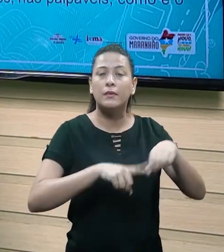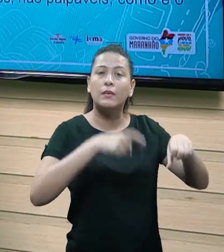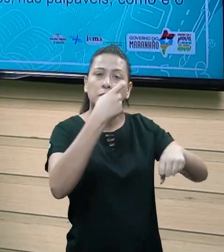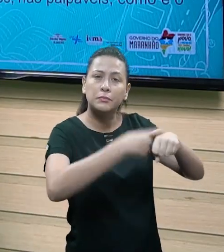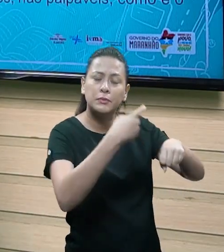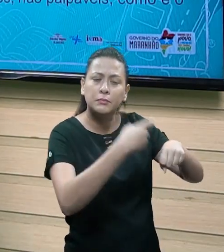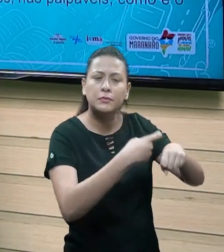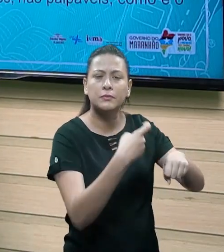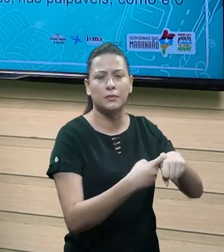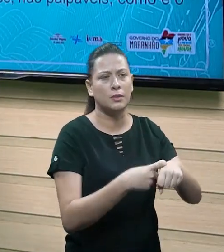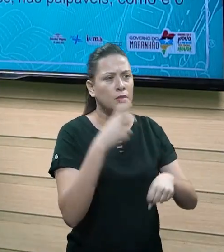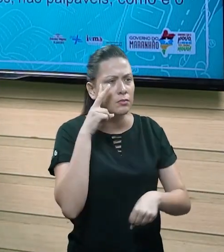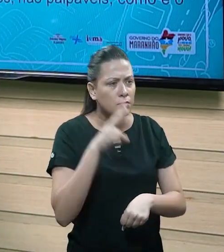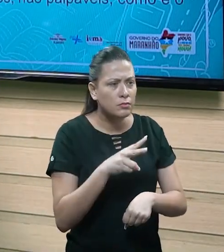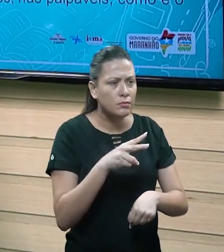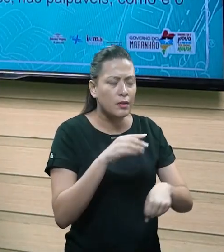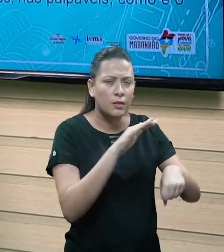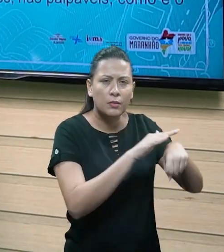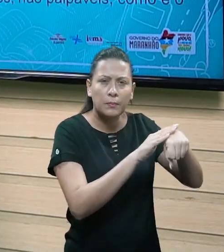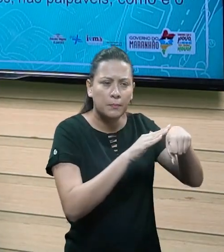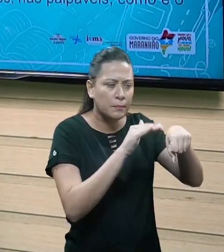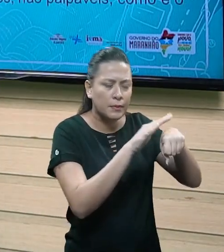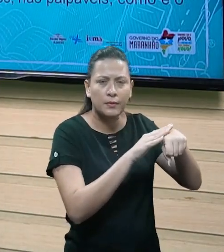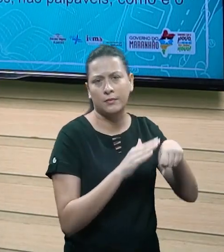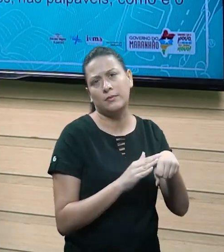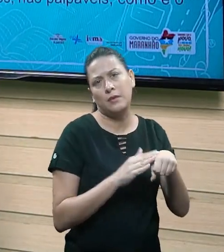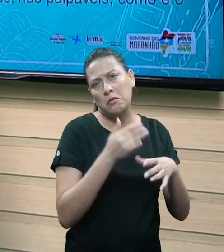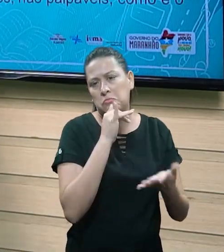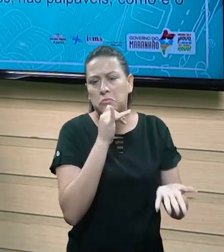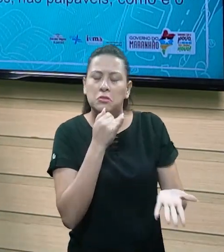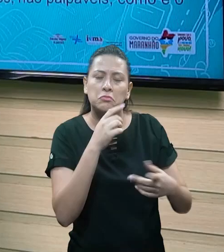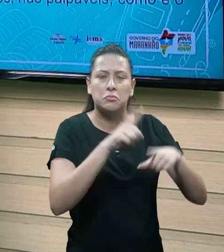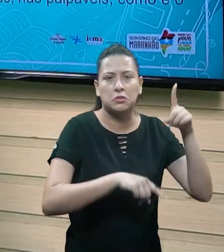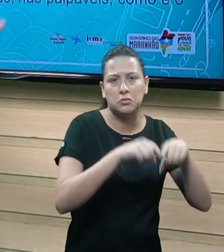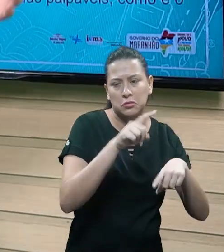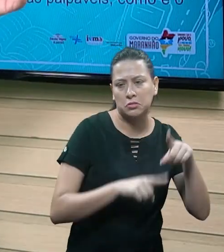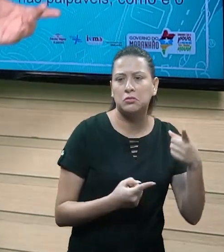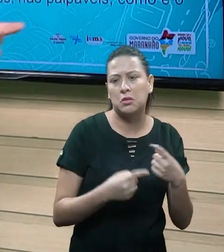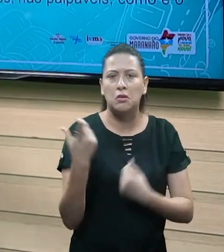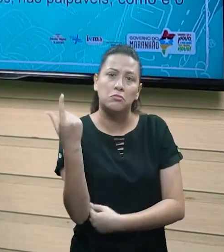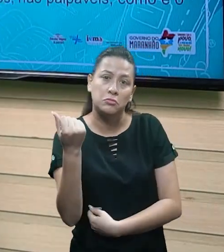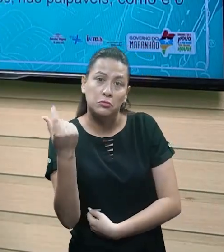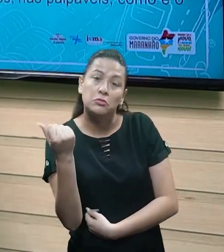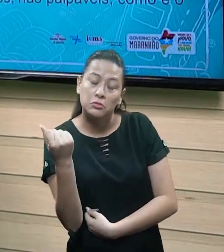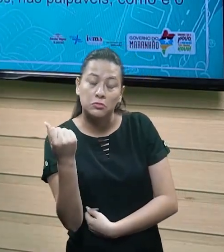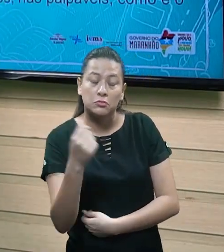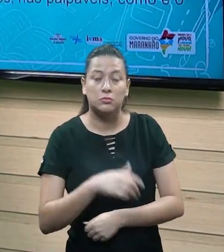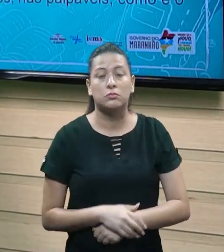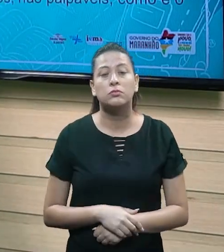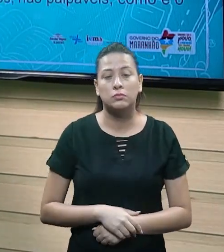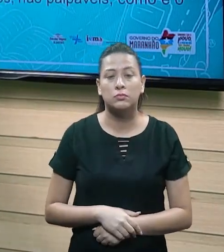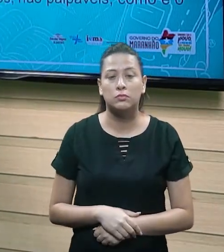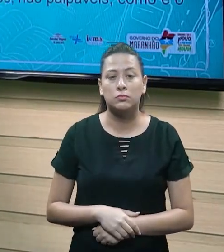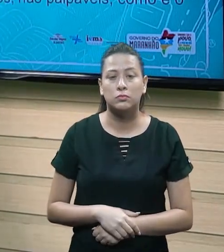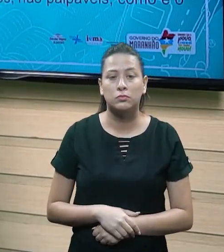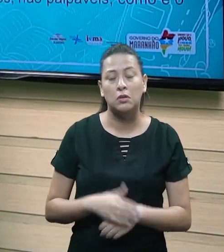aqueles que são palpáveis. Aqueles que a gente observa e consegue trocá-los como equipamentos, como mercadorias, como o próprio dinheiro, os móveis, os imóveis,